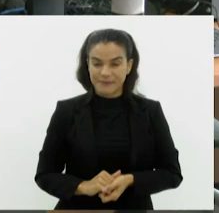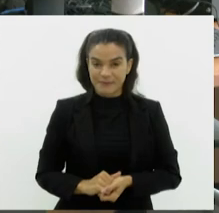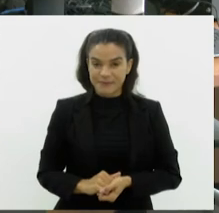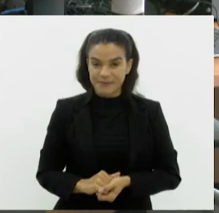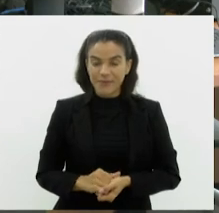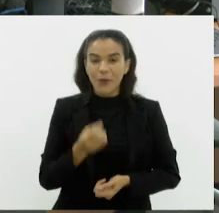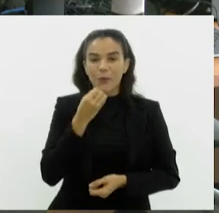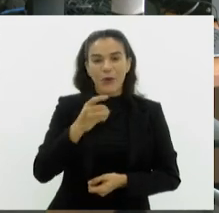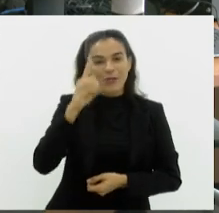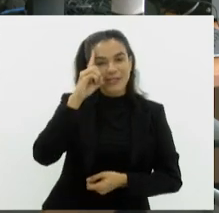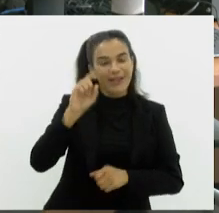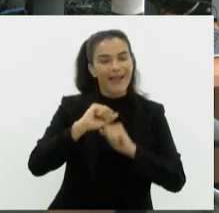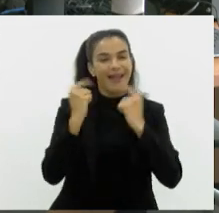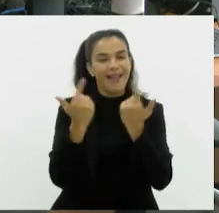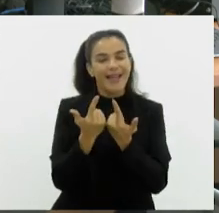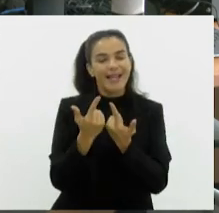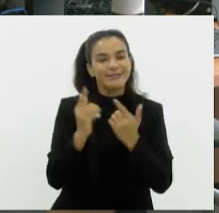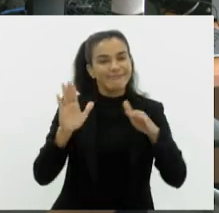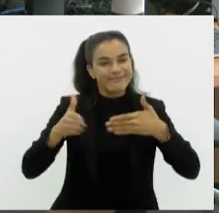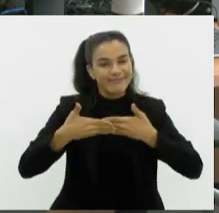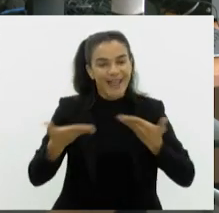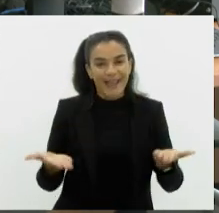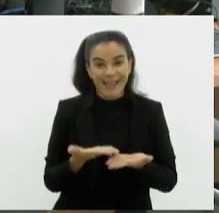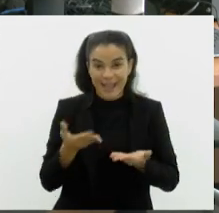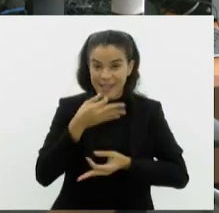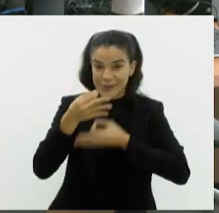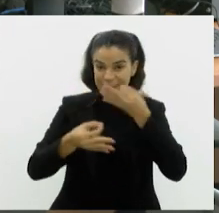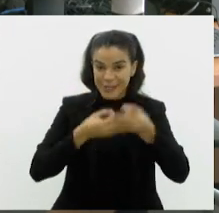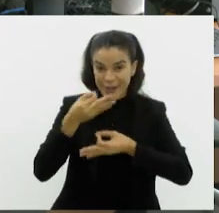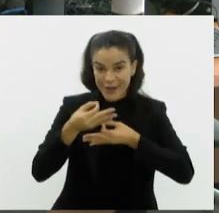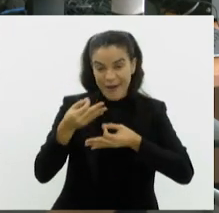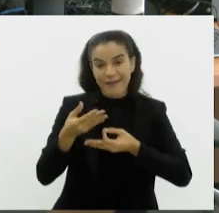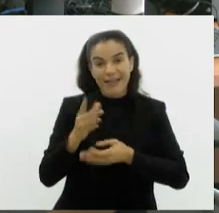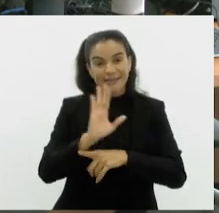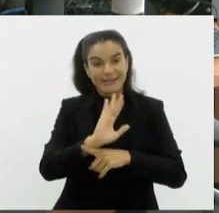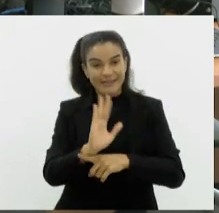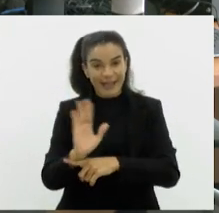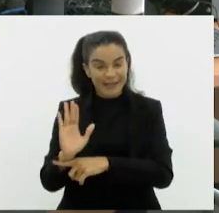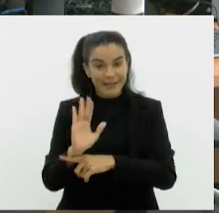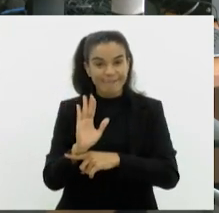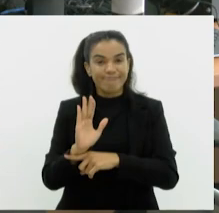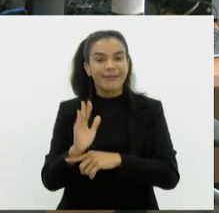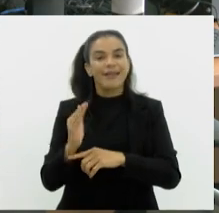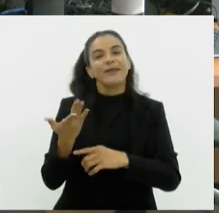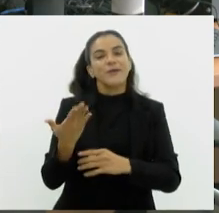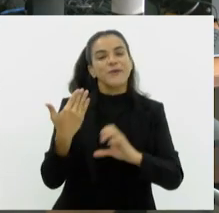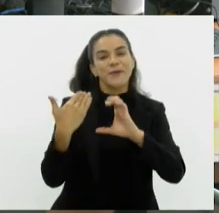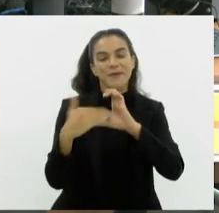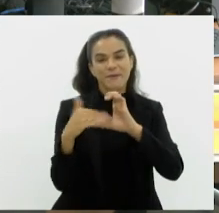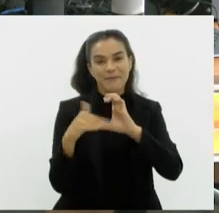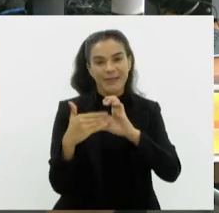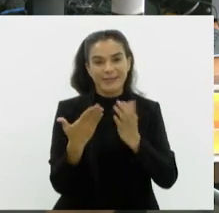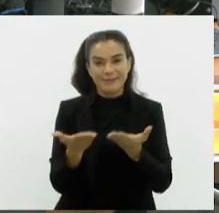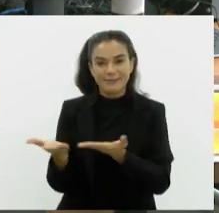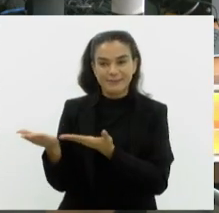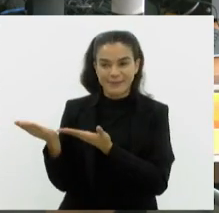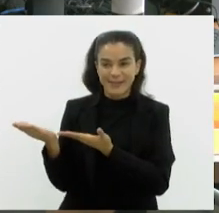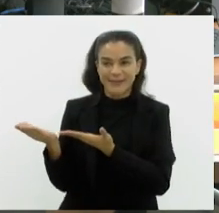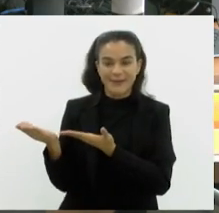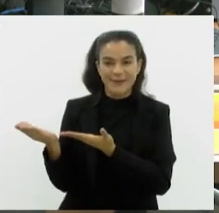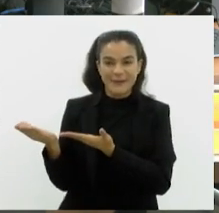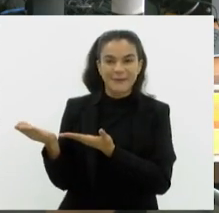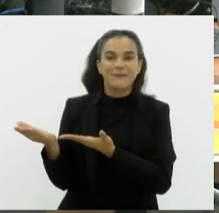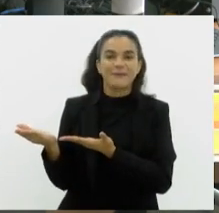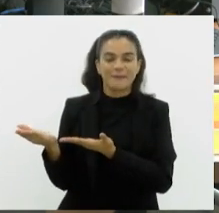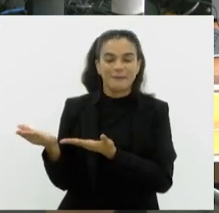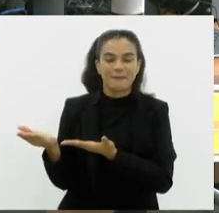O Bom Dia Alerje termina aqui. Se você quiser enviar sugestões ou vídeos aí da sua cidade, é só acessar nosso e-mail, tvalerje.rj